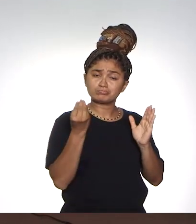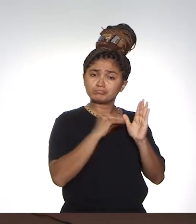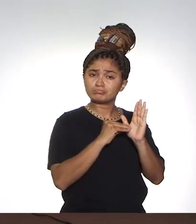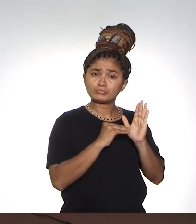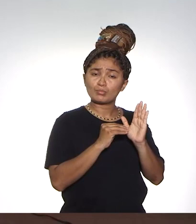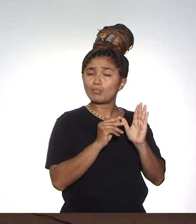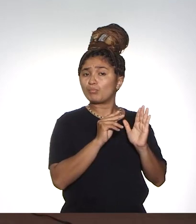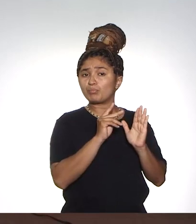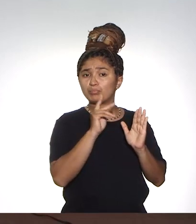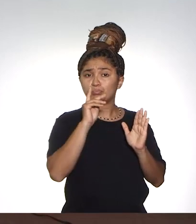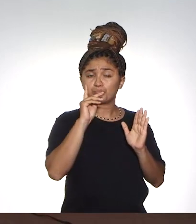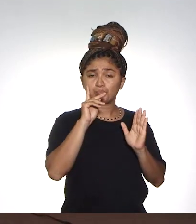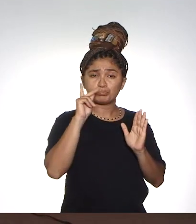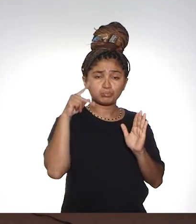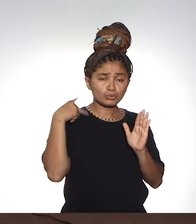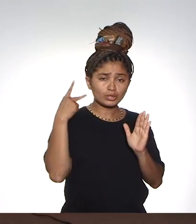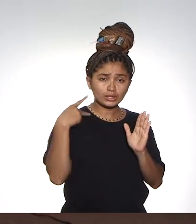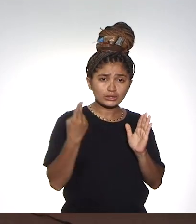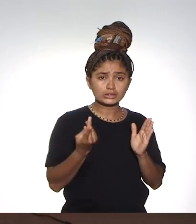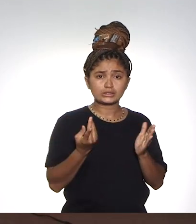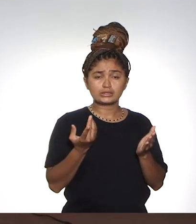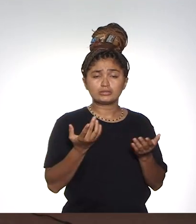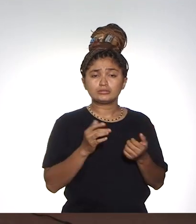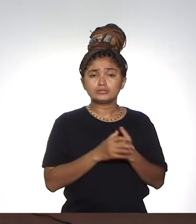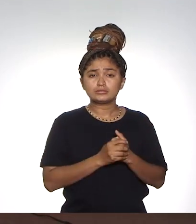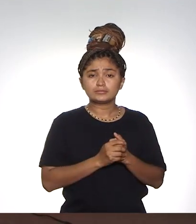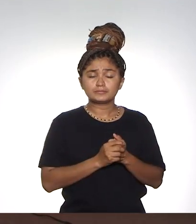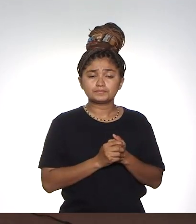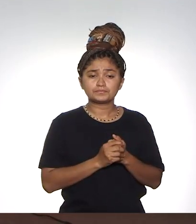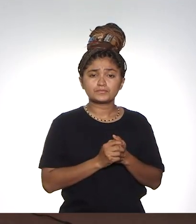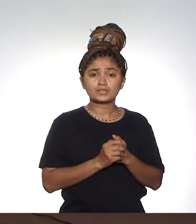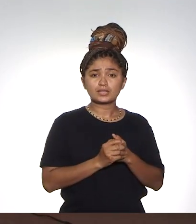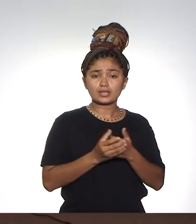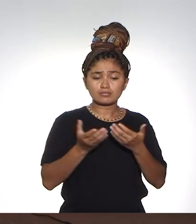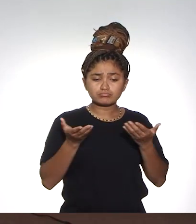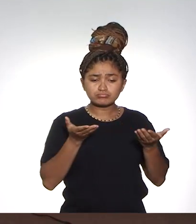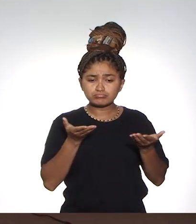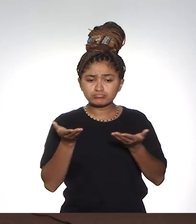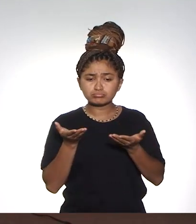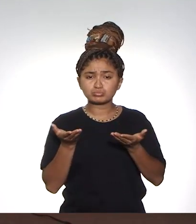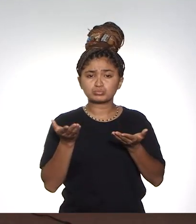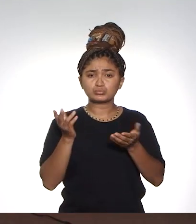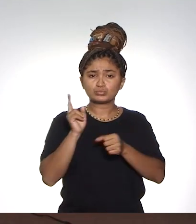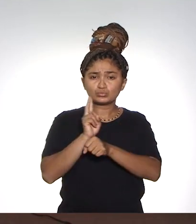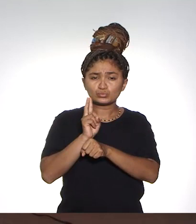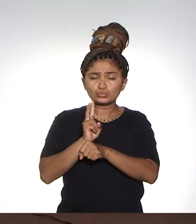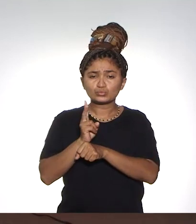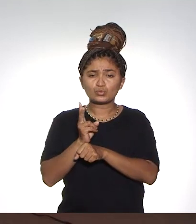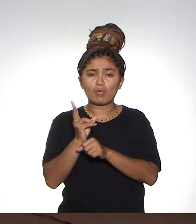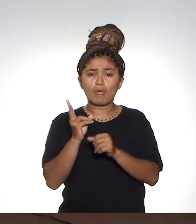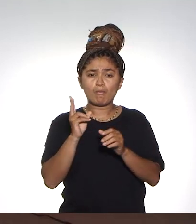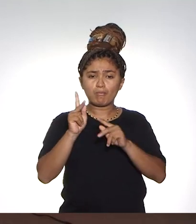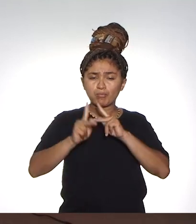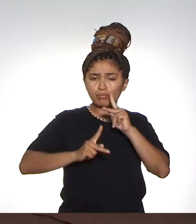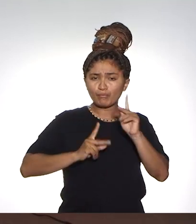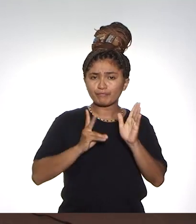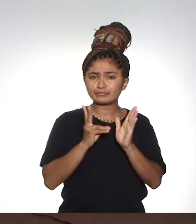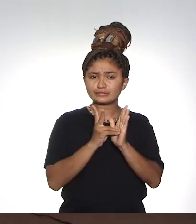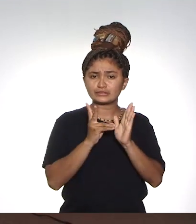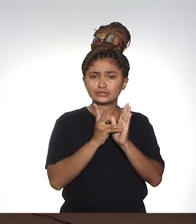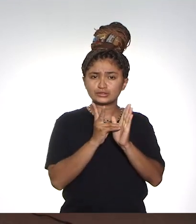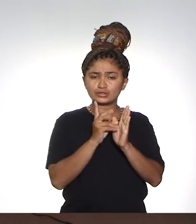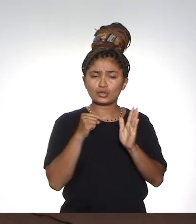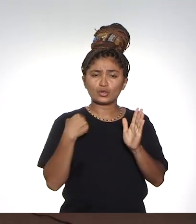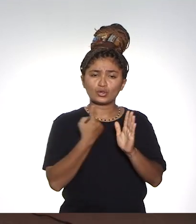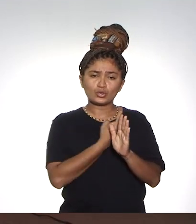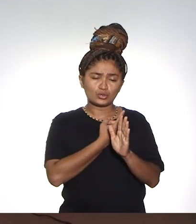políticas afirmativas. Então, isso tudo, o atendimento às necessidades e às demandas dos povos indígenas do